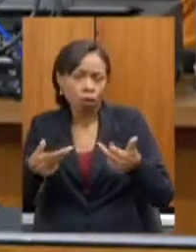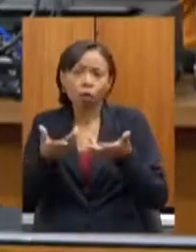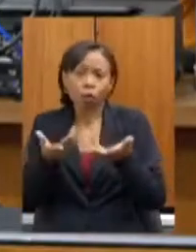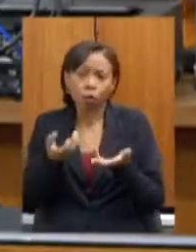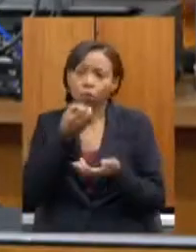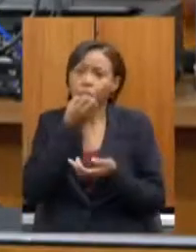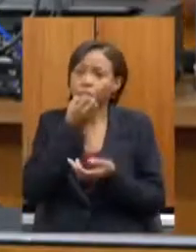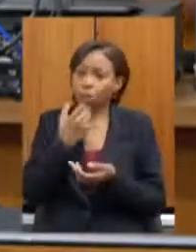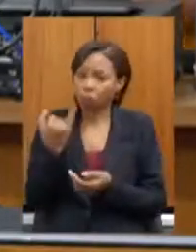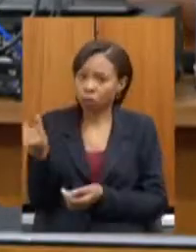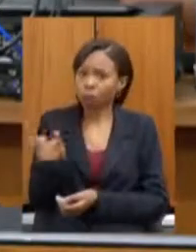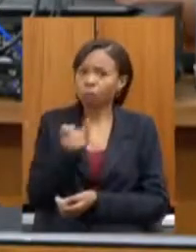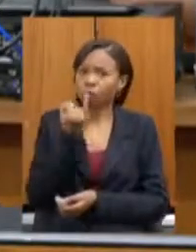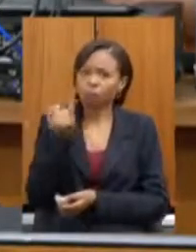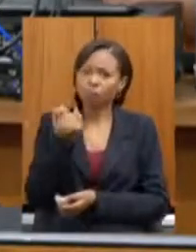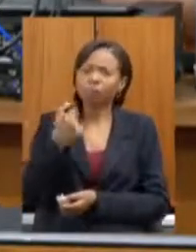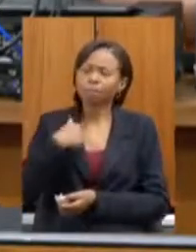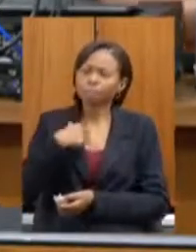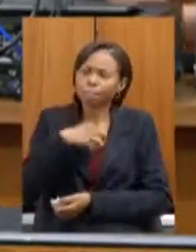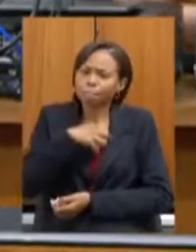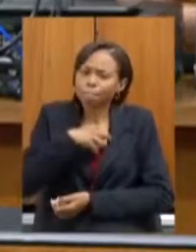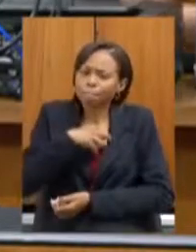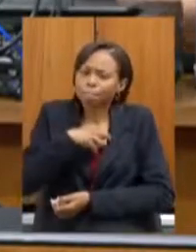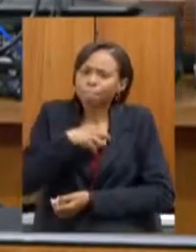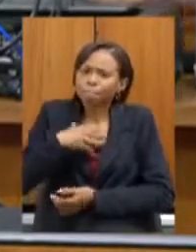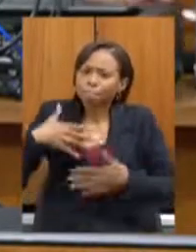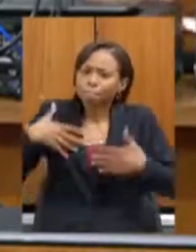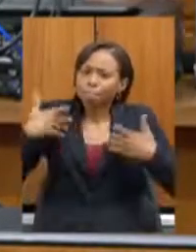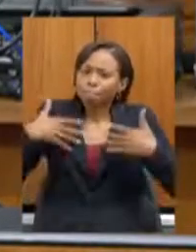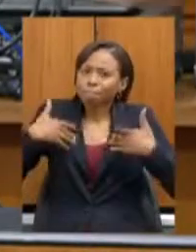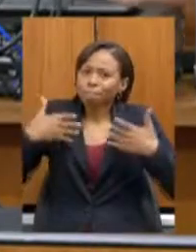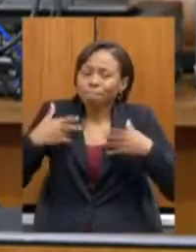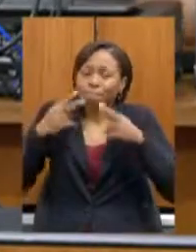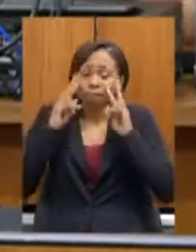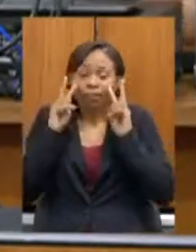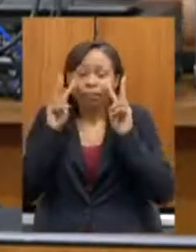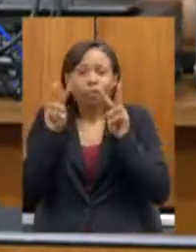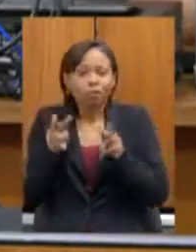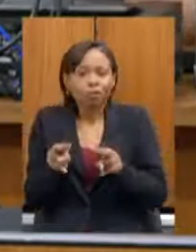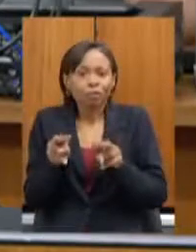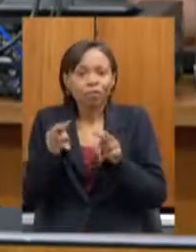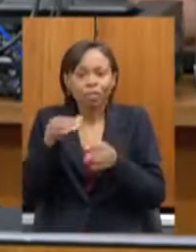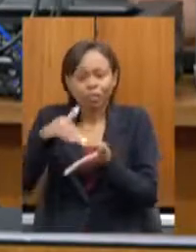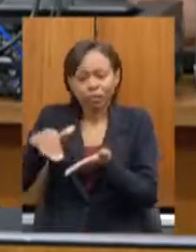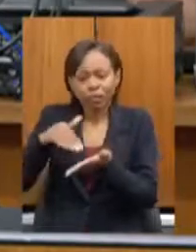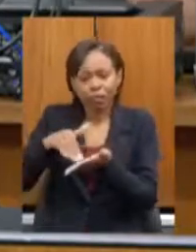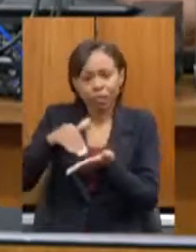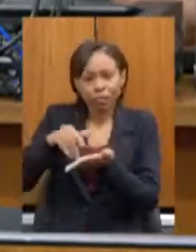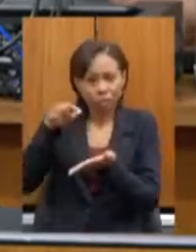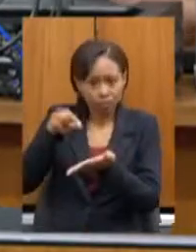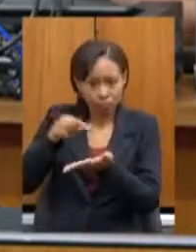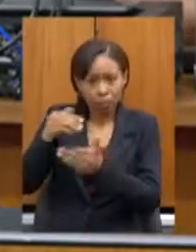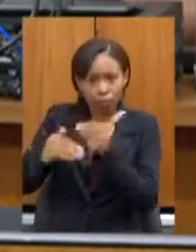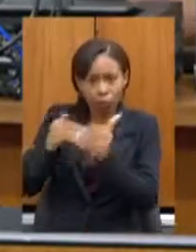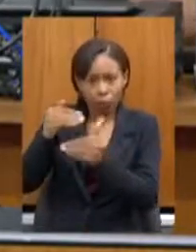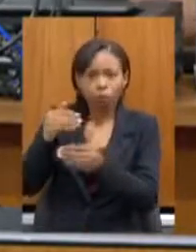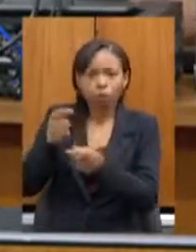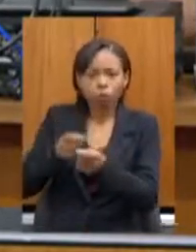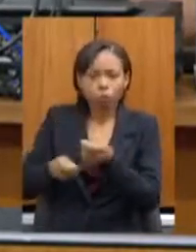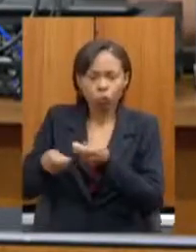extremamente importante, fico muito animado quando vejo também a Secretaria de Desenvolvimento Econômico anunciar